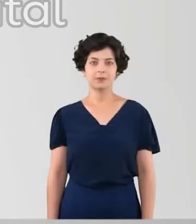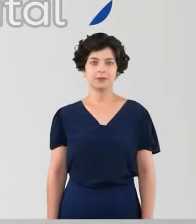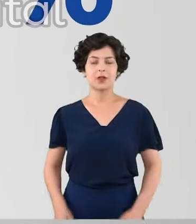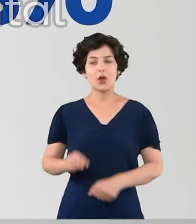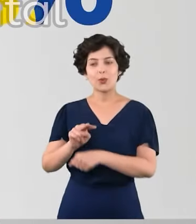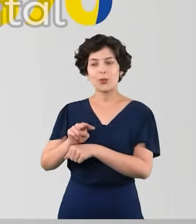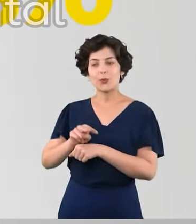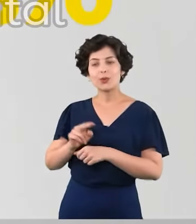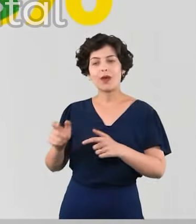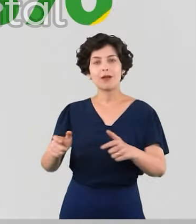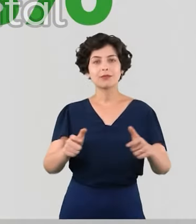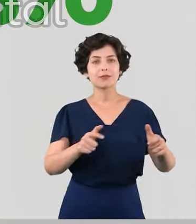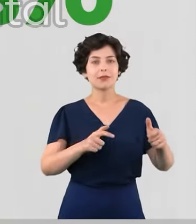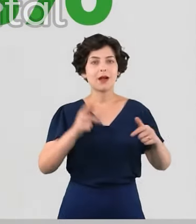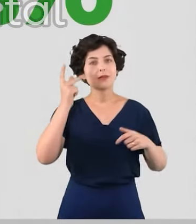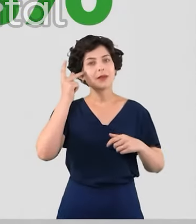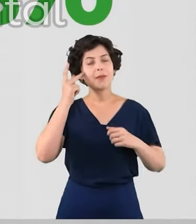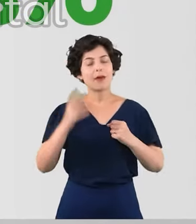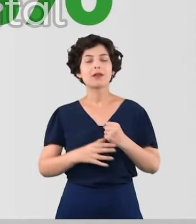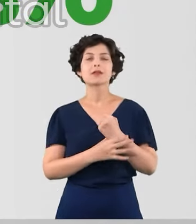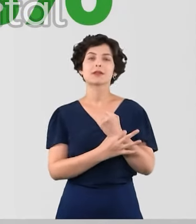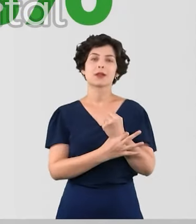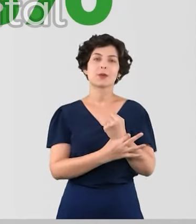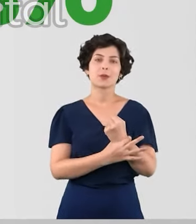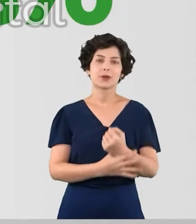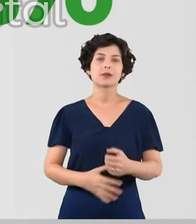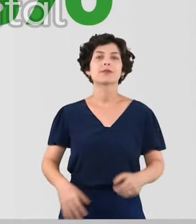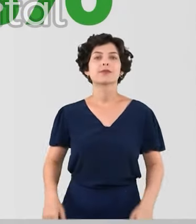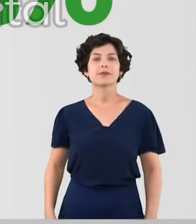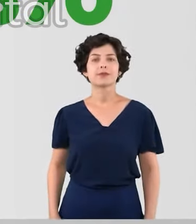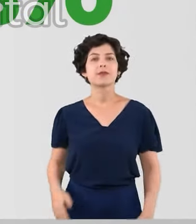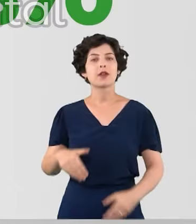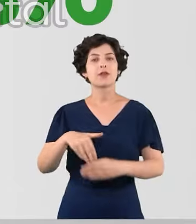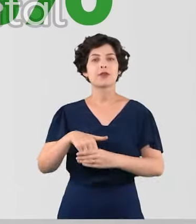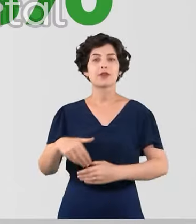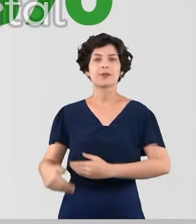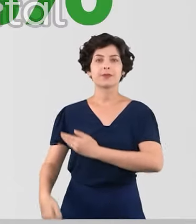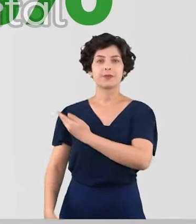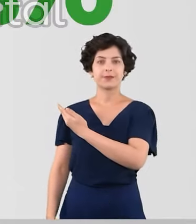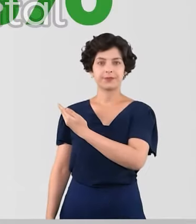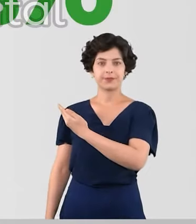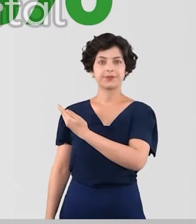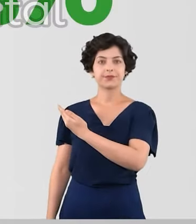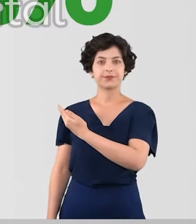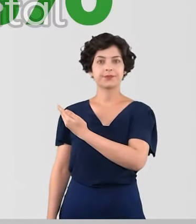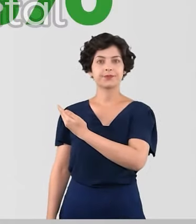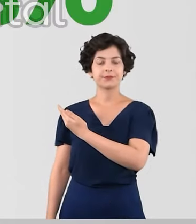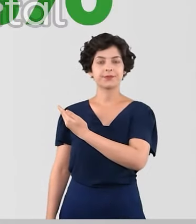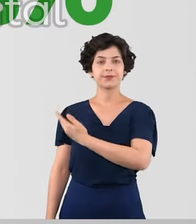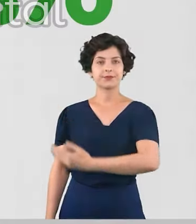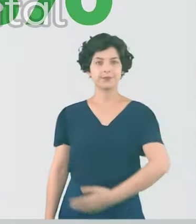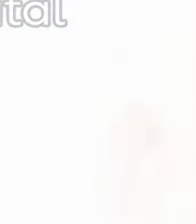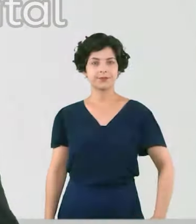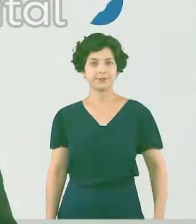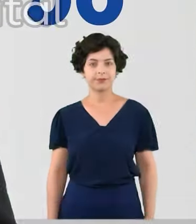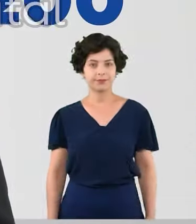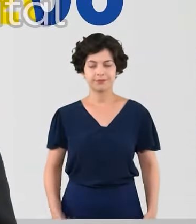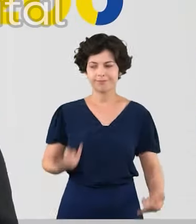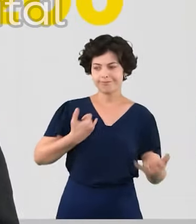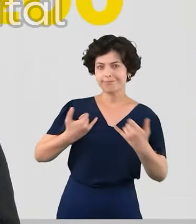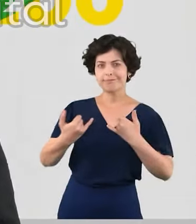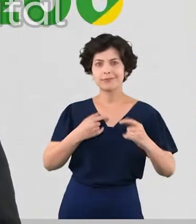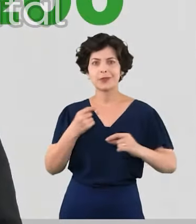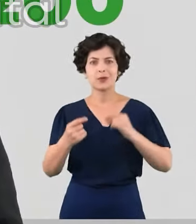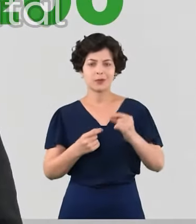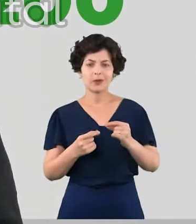Pela zeladoria e segurança da nossa amada São Paulo. Vote Cláudio Vieira 70 570. Ouvimos falar na